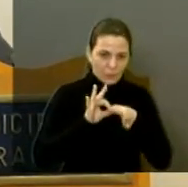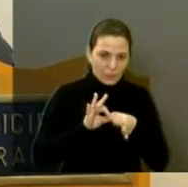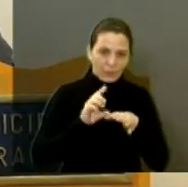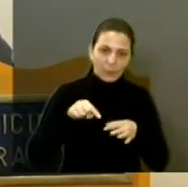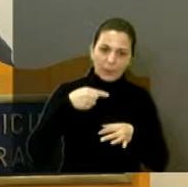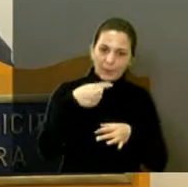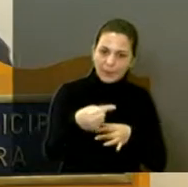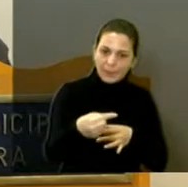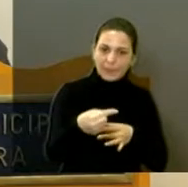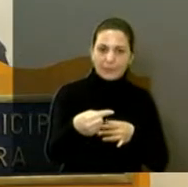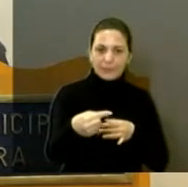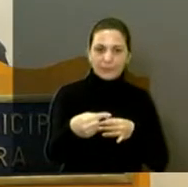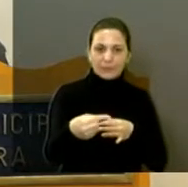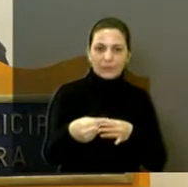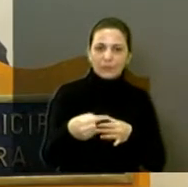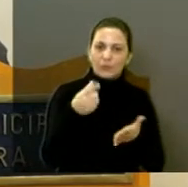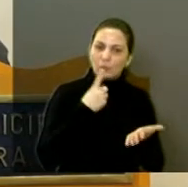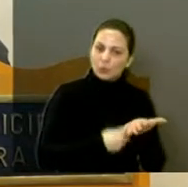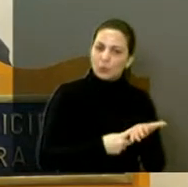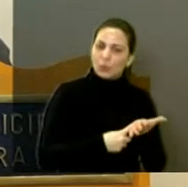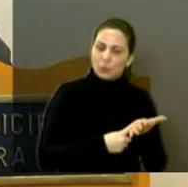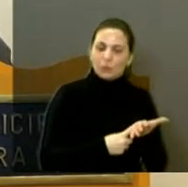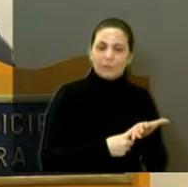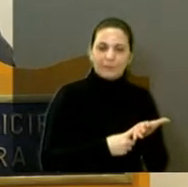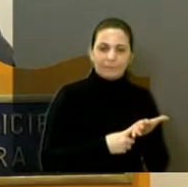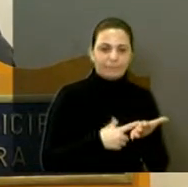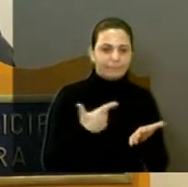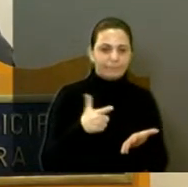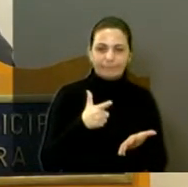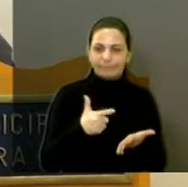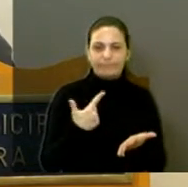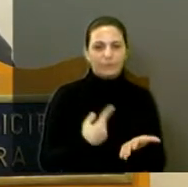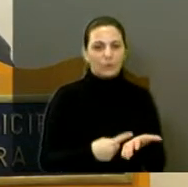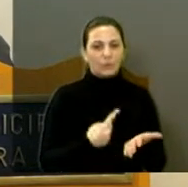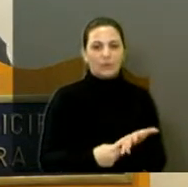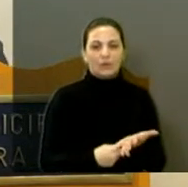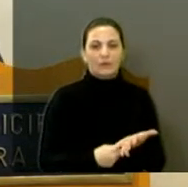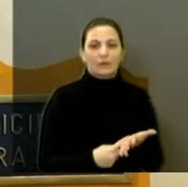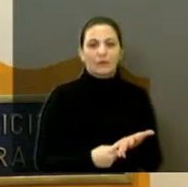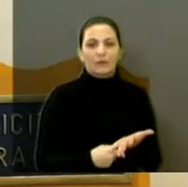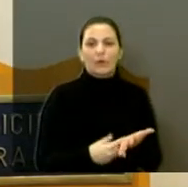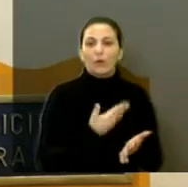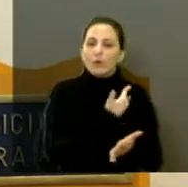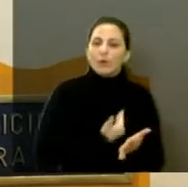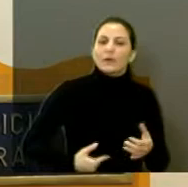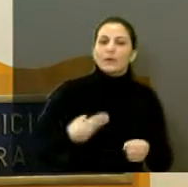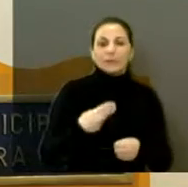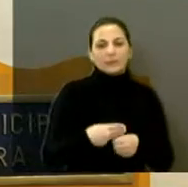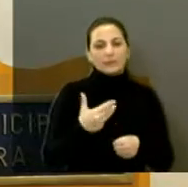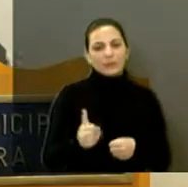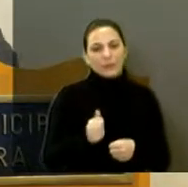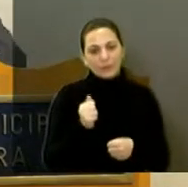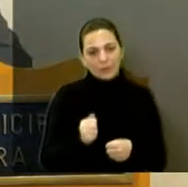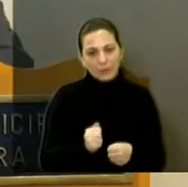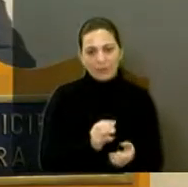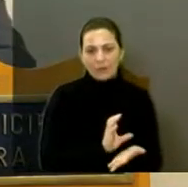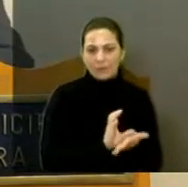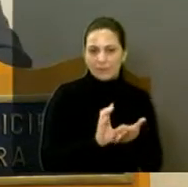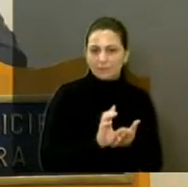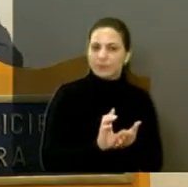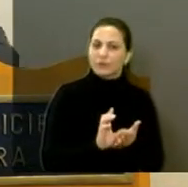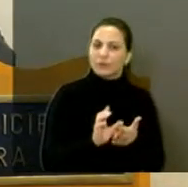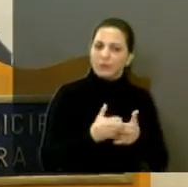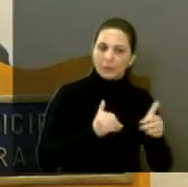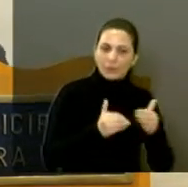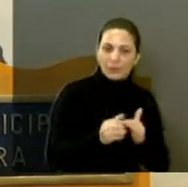depois não cumpre o que está fazendo. O governo municipal, que passa uma verba X para